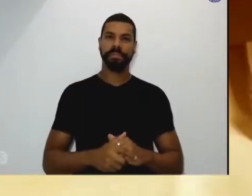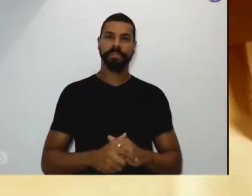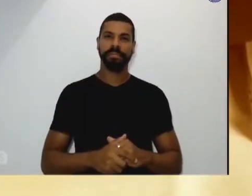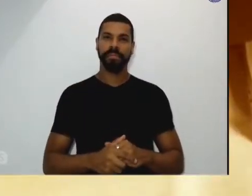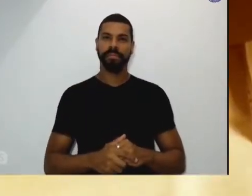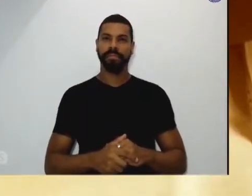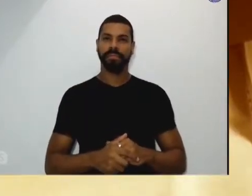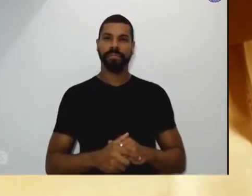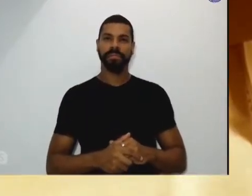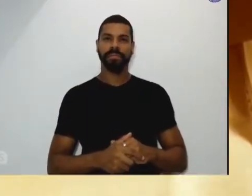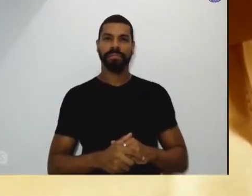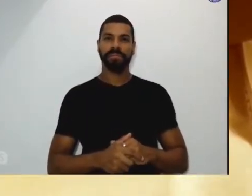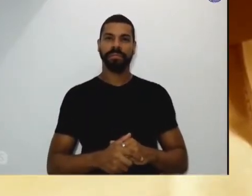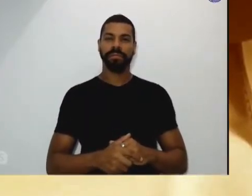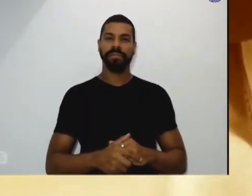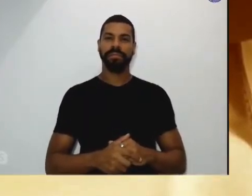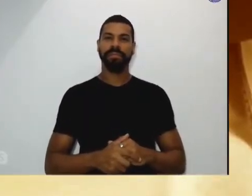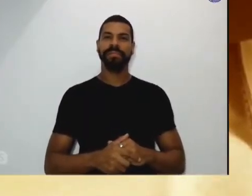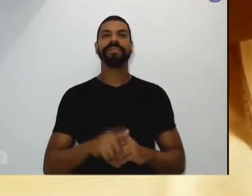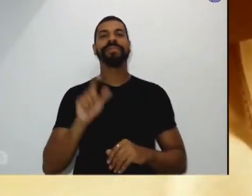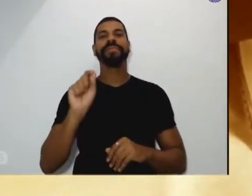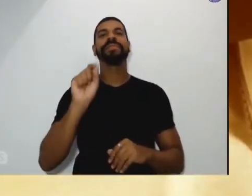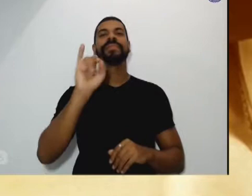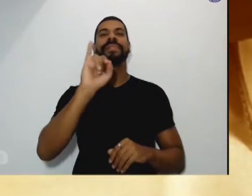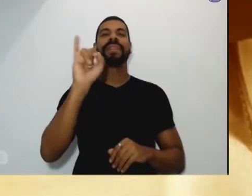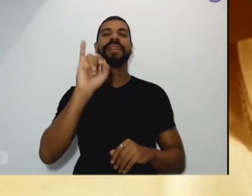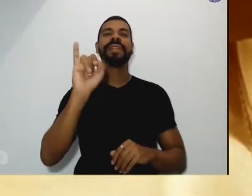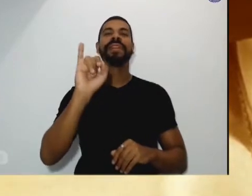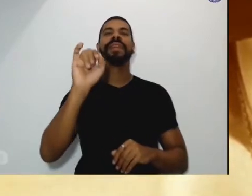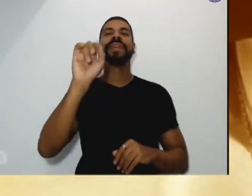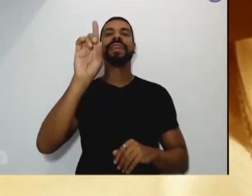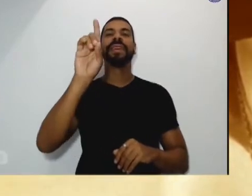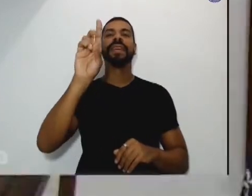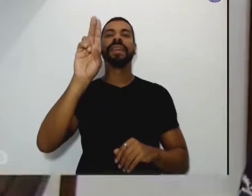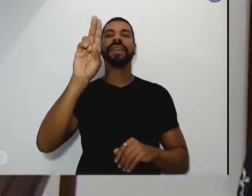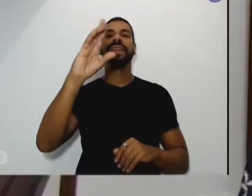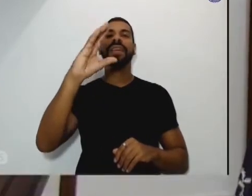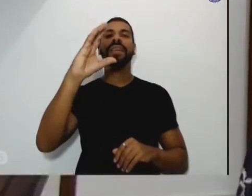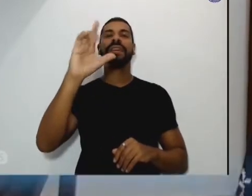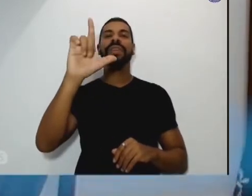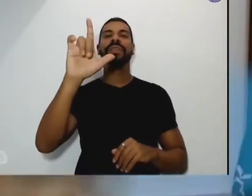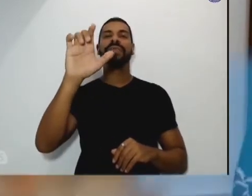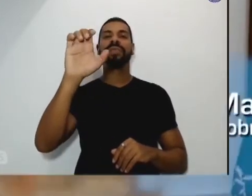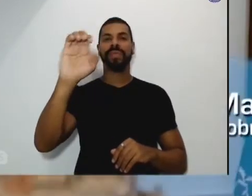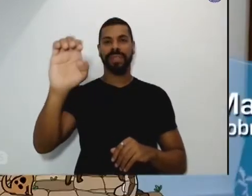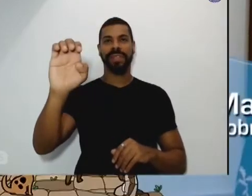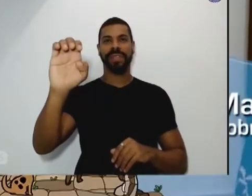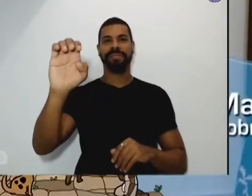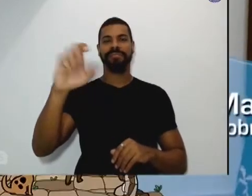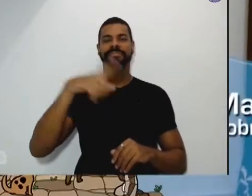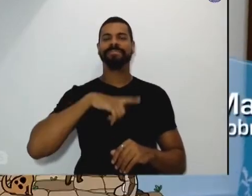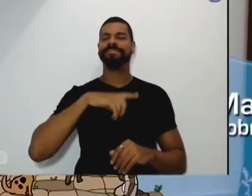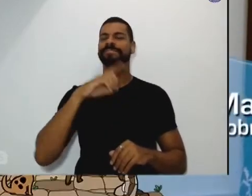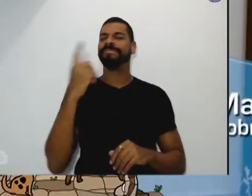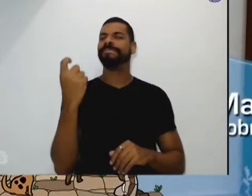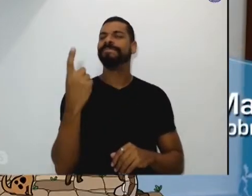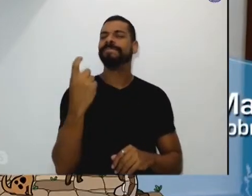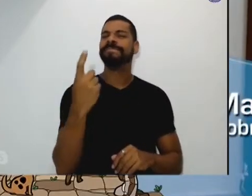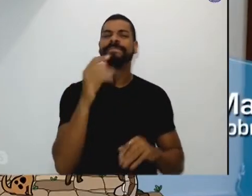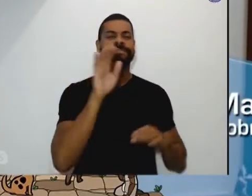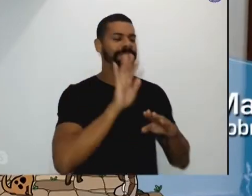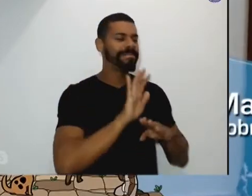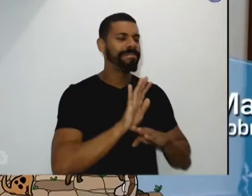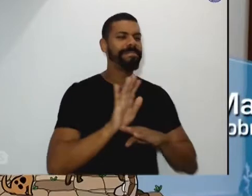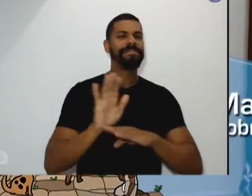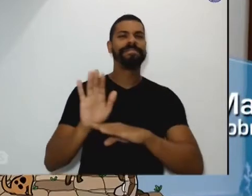Irmã Dulce, ela possuía um carisma único, tão importante a campanha da fraternidade, ter